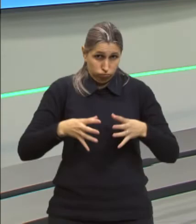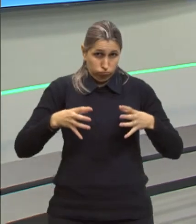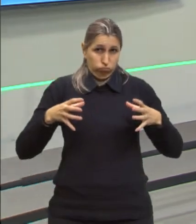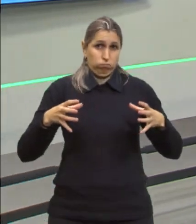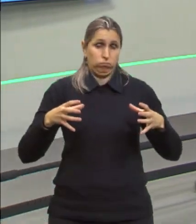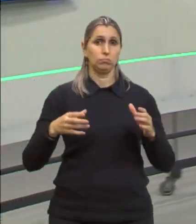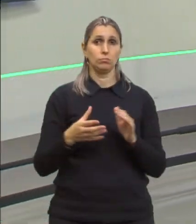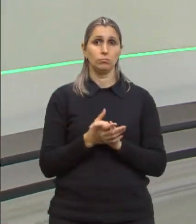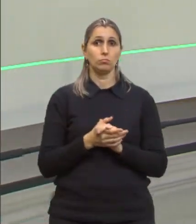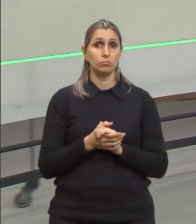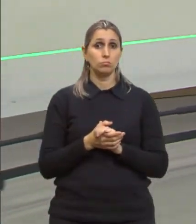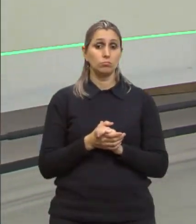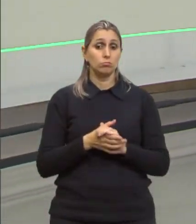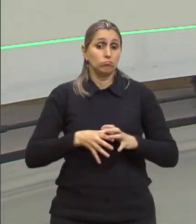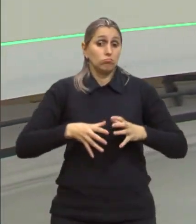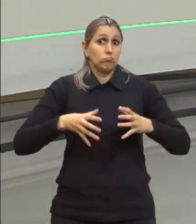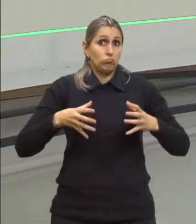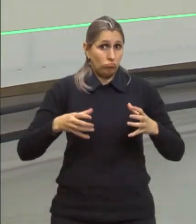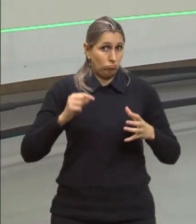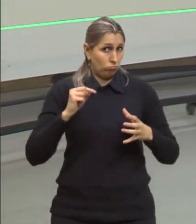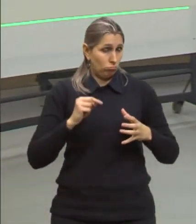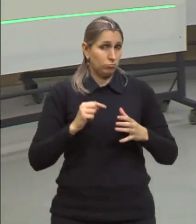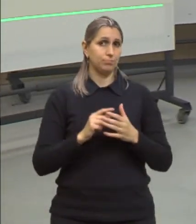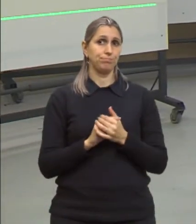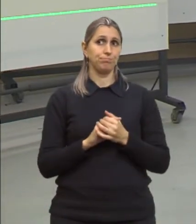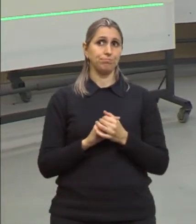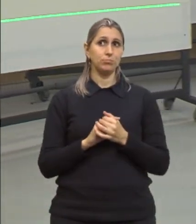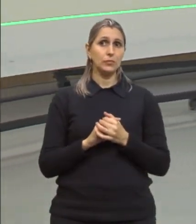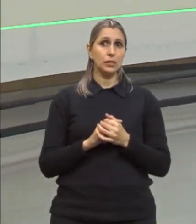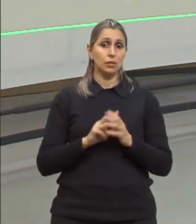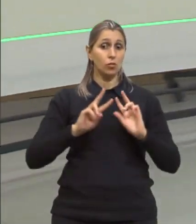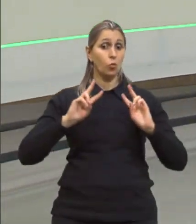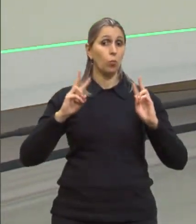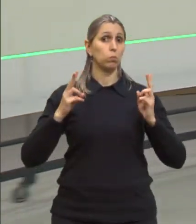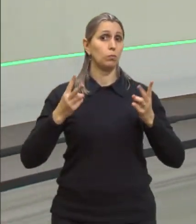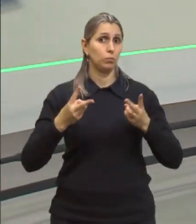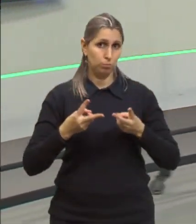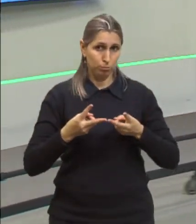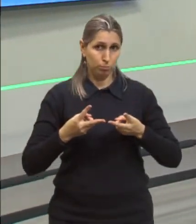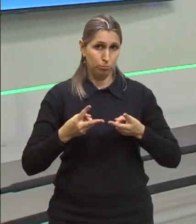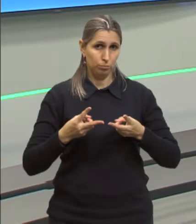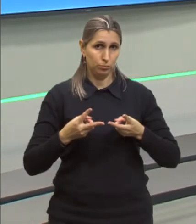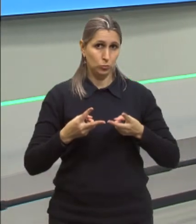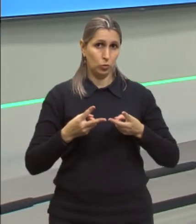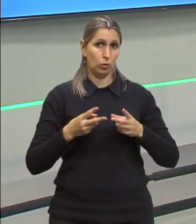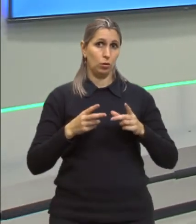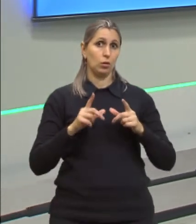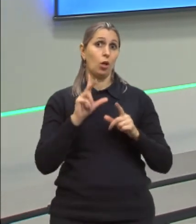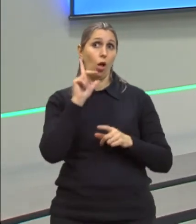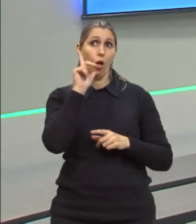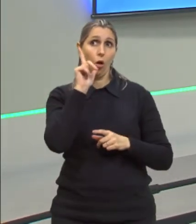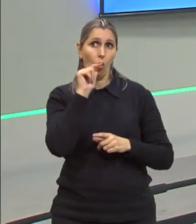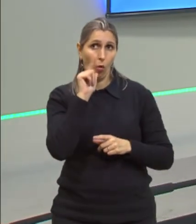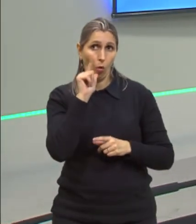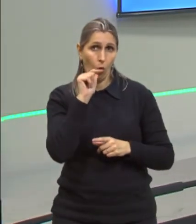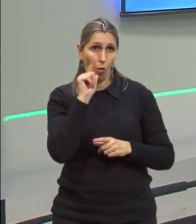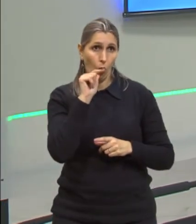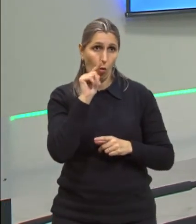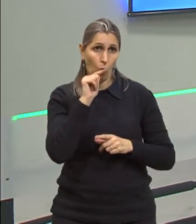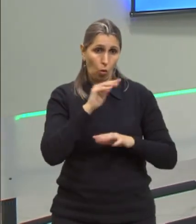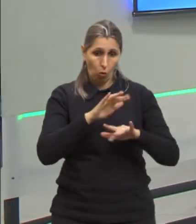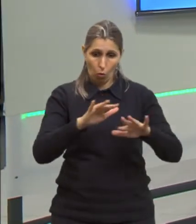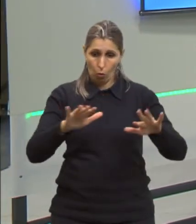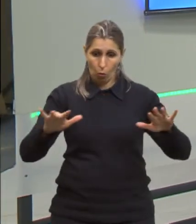Então, essa dilatação, gente, dilatação volumétrica, nos líquidos, ela